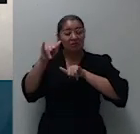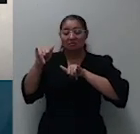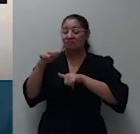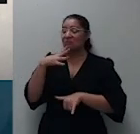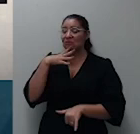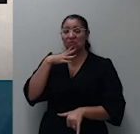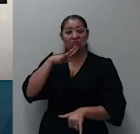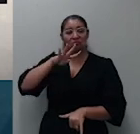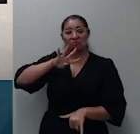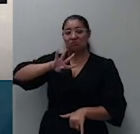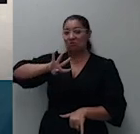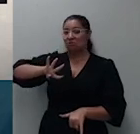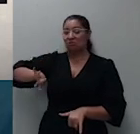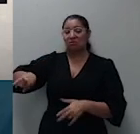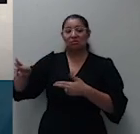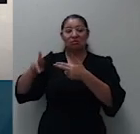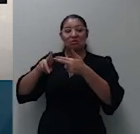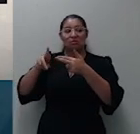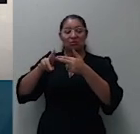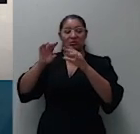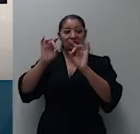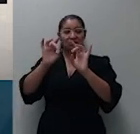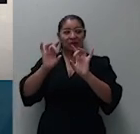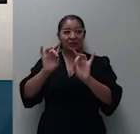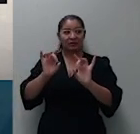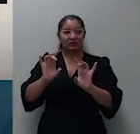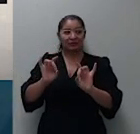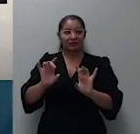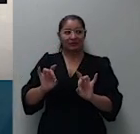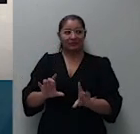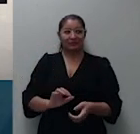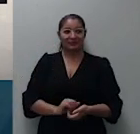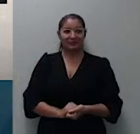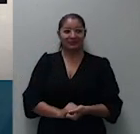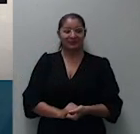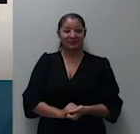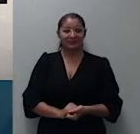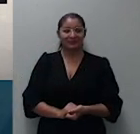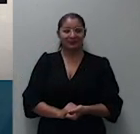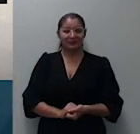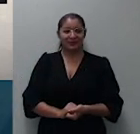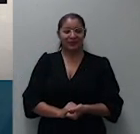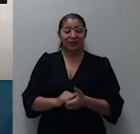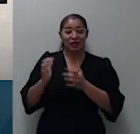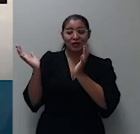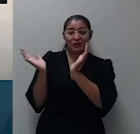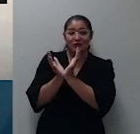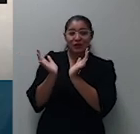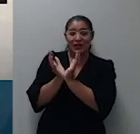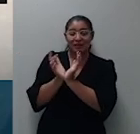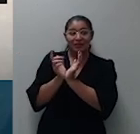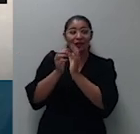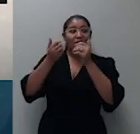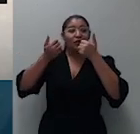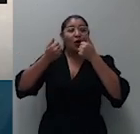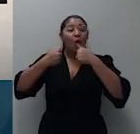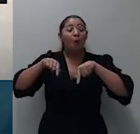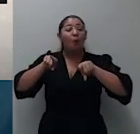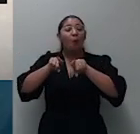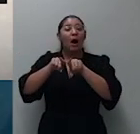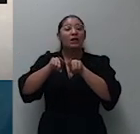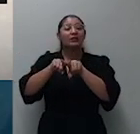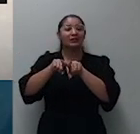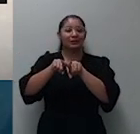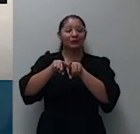especial em vista da extinção com o exame do mérito da ação coletiva como decorrência da homologação do acordo